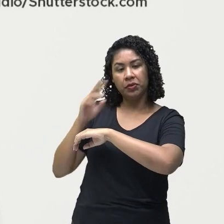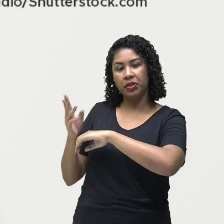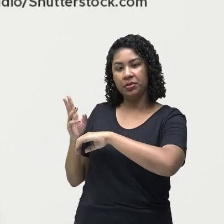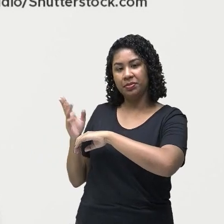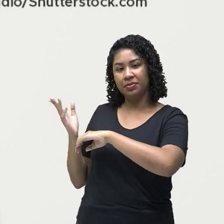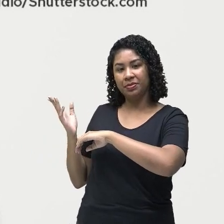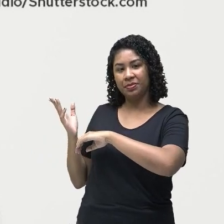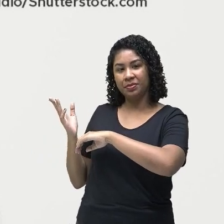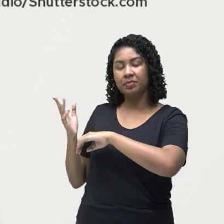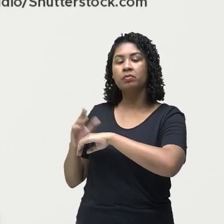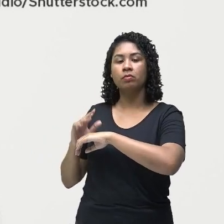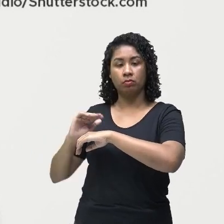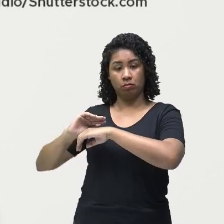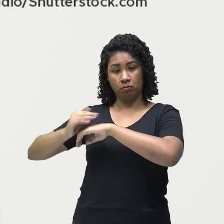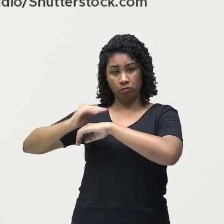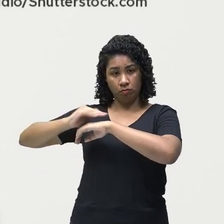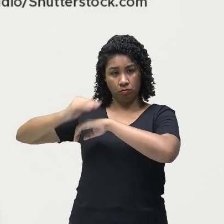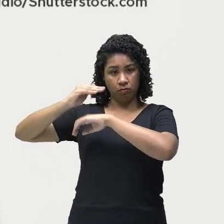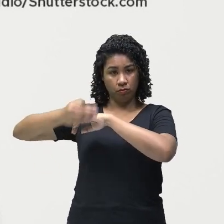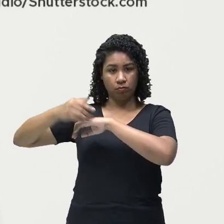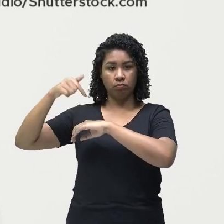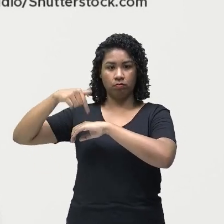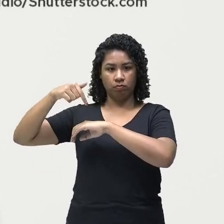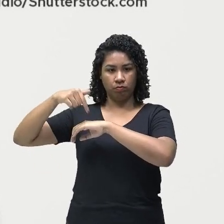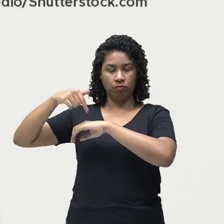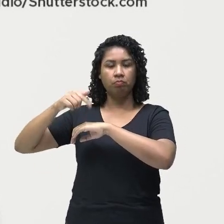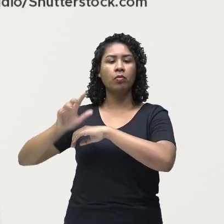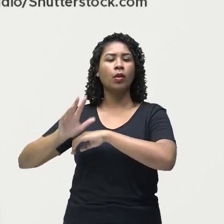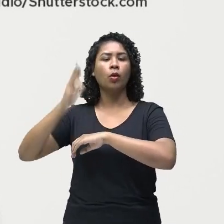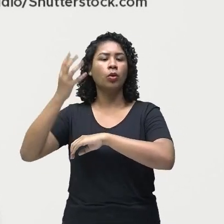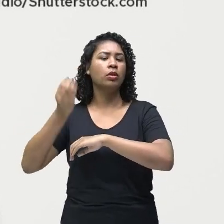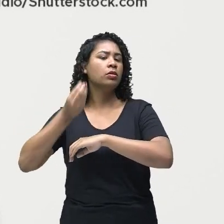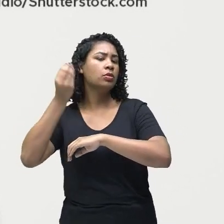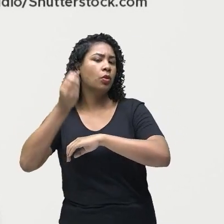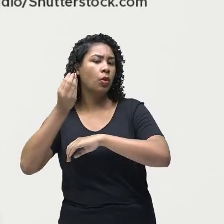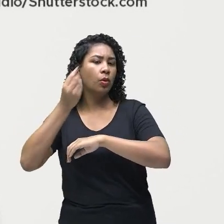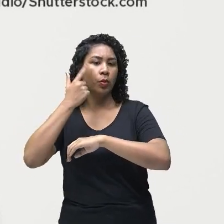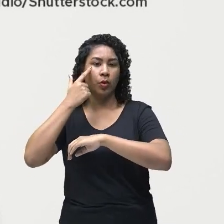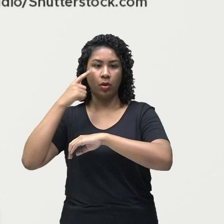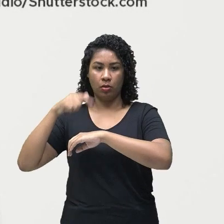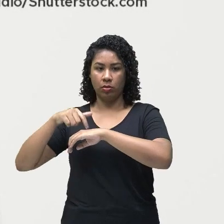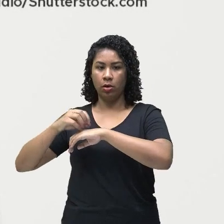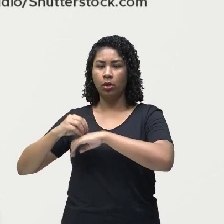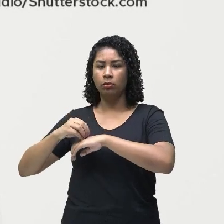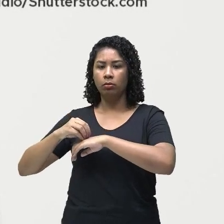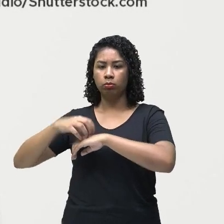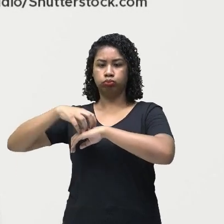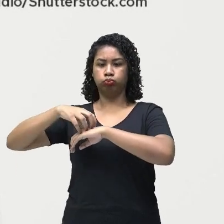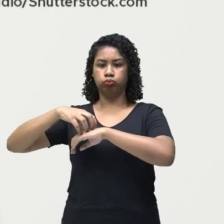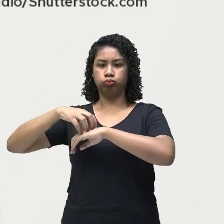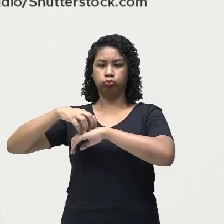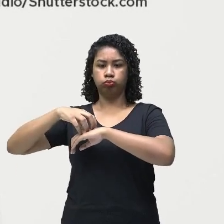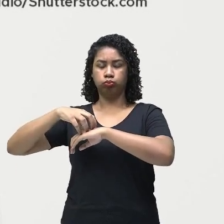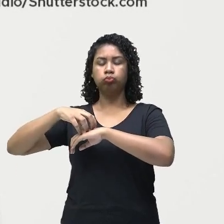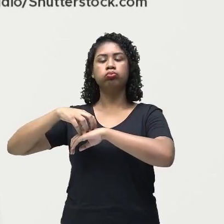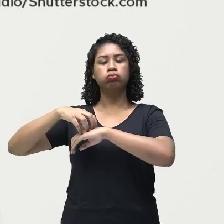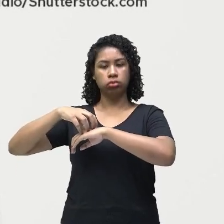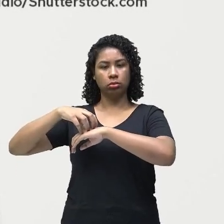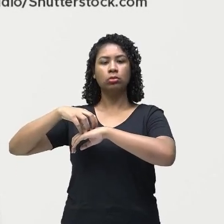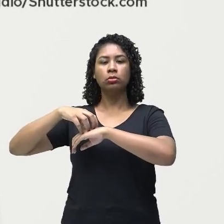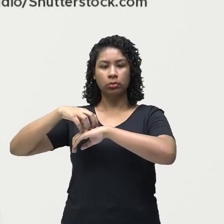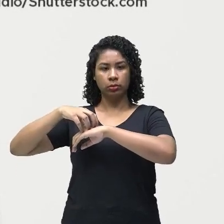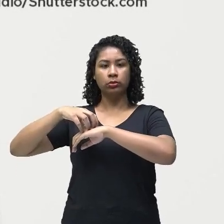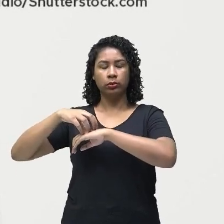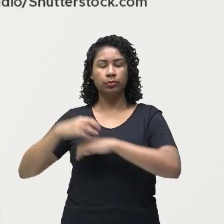aqui, o acontecimento da meningite é justamente uma inflamação nessas meninges.